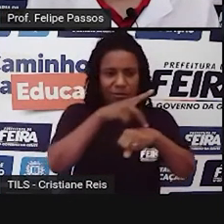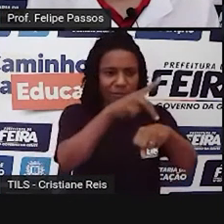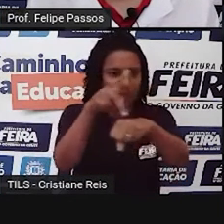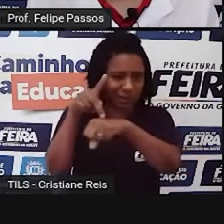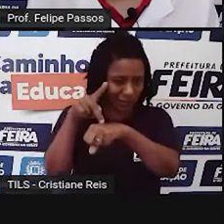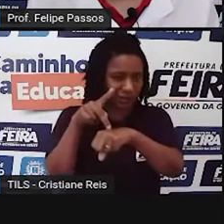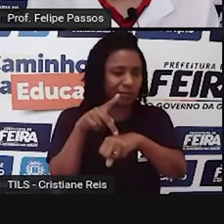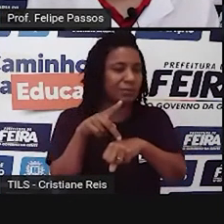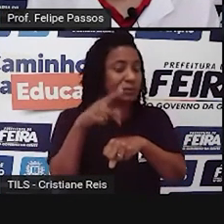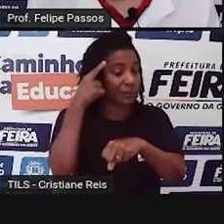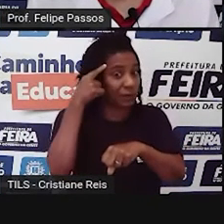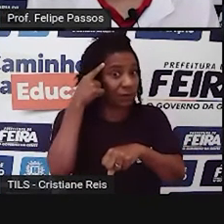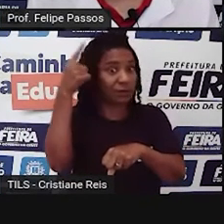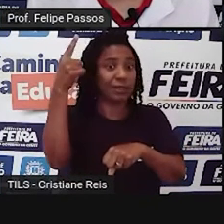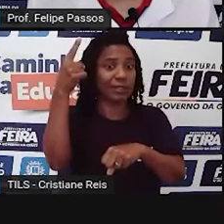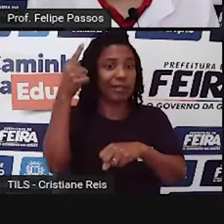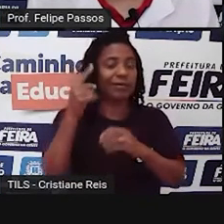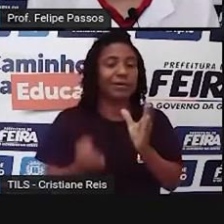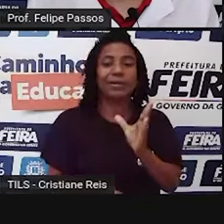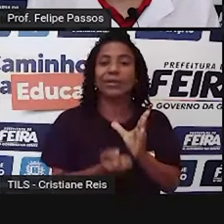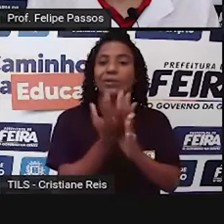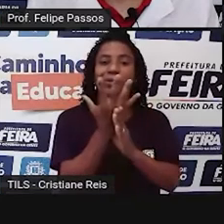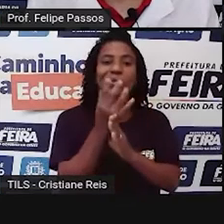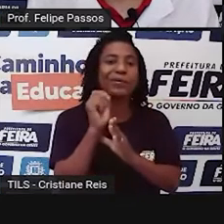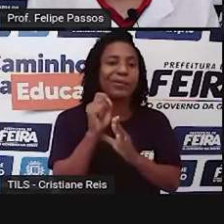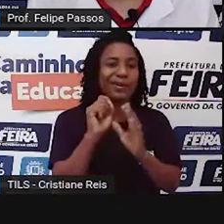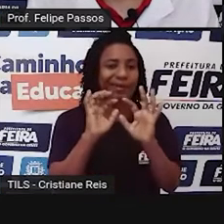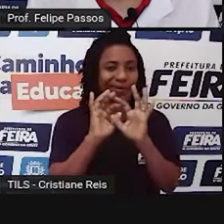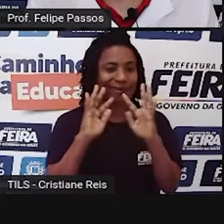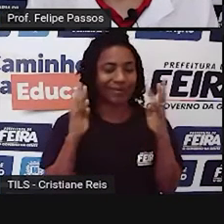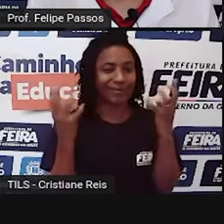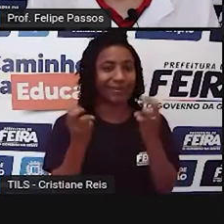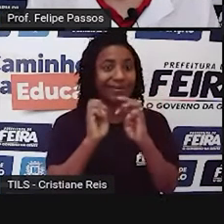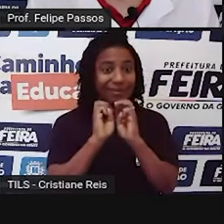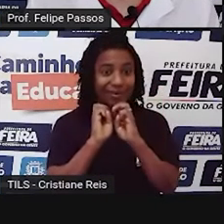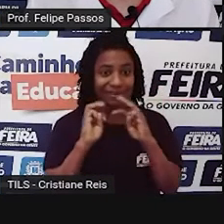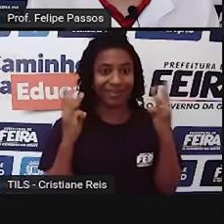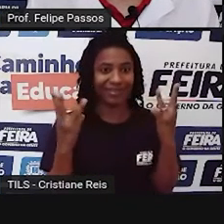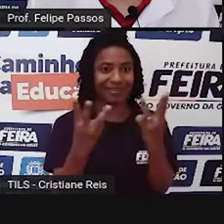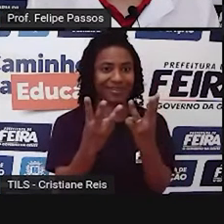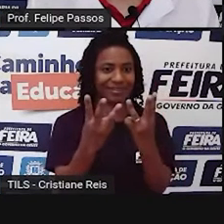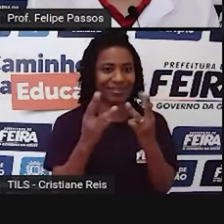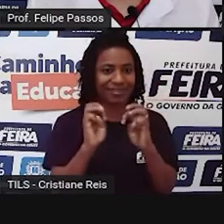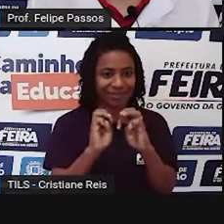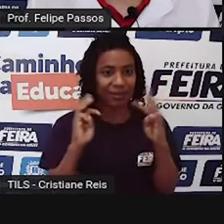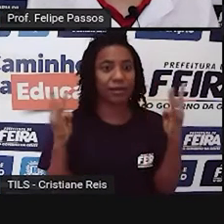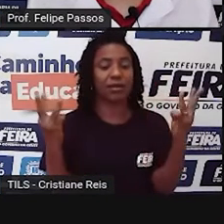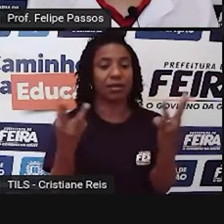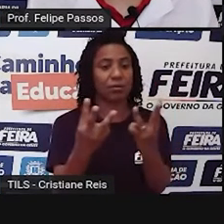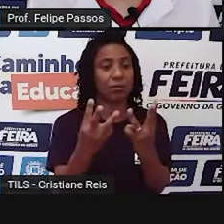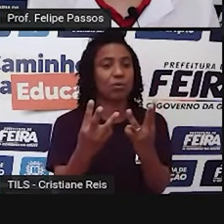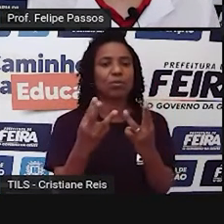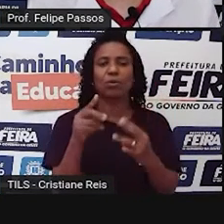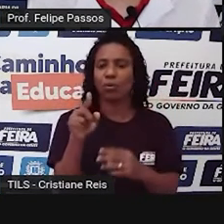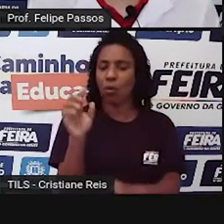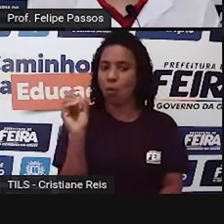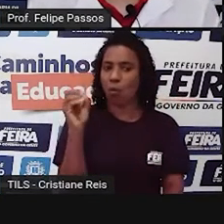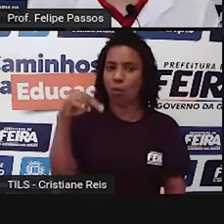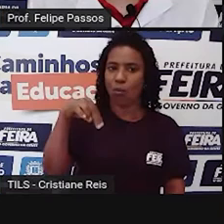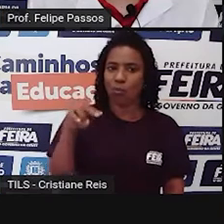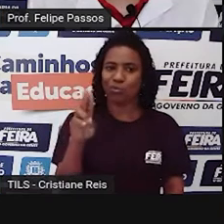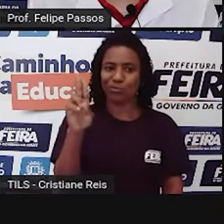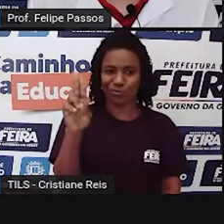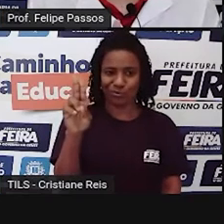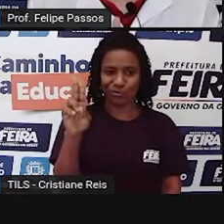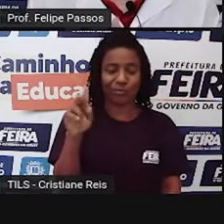criaram a Organização das Nações Unidas, a ONU. Então, essa organização, ela tinha o